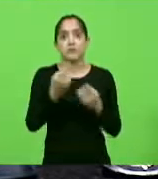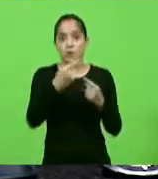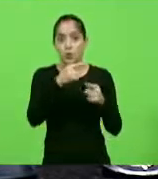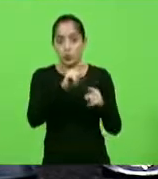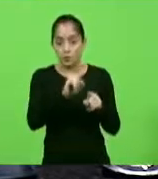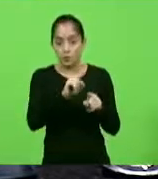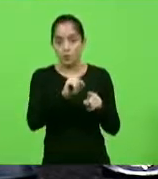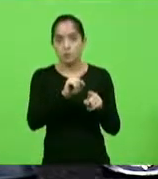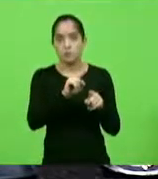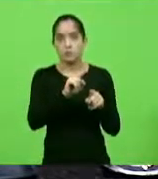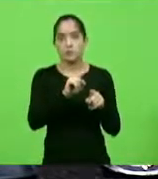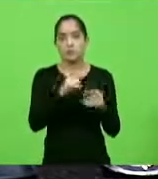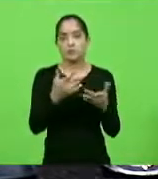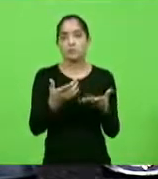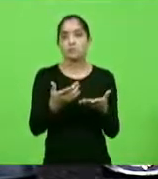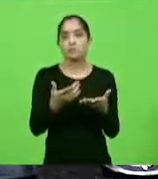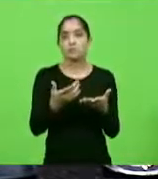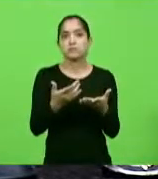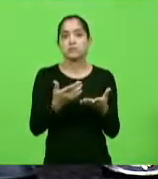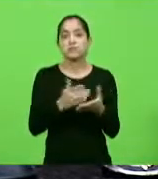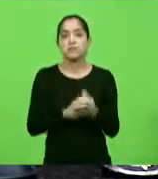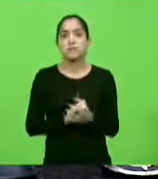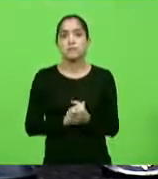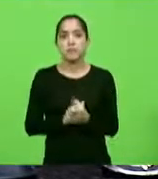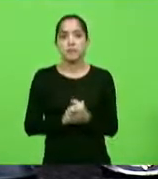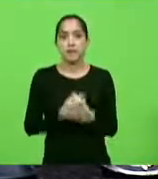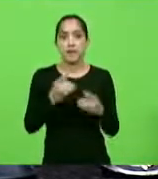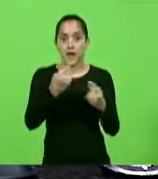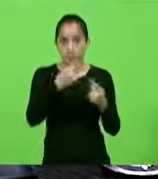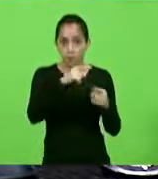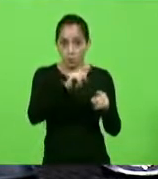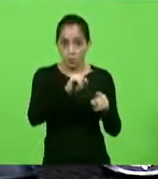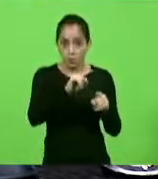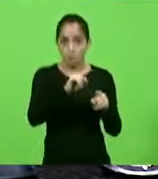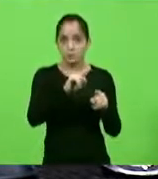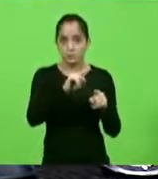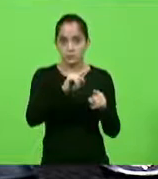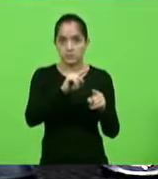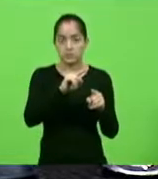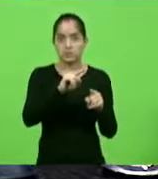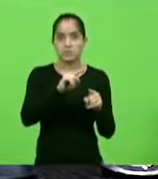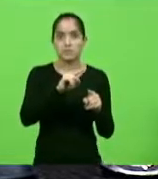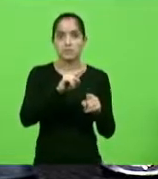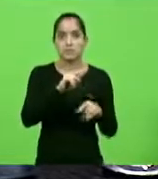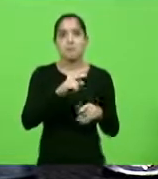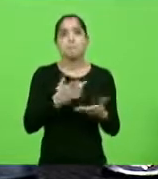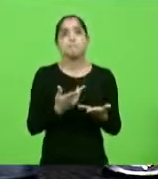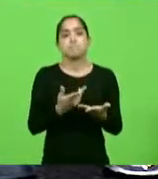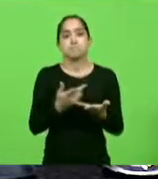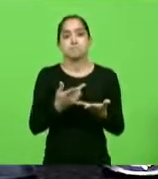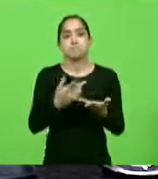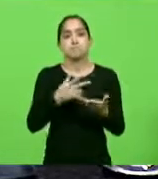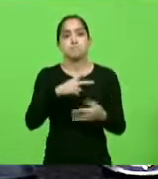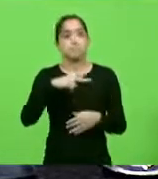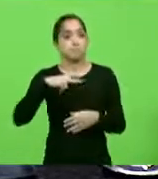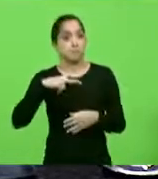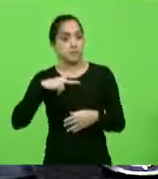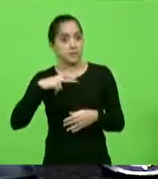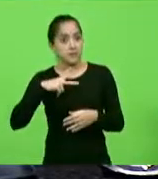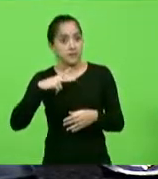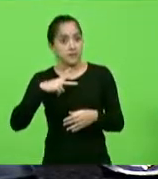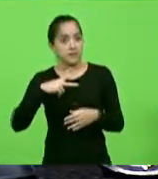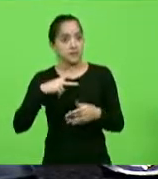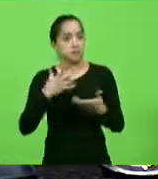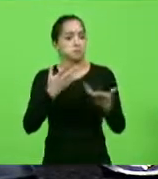inscrito. Com certeza eles estariam contra a propriedade privada, porque eles não gostam de propriedade